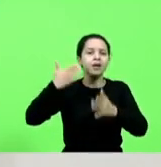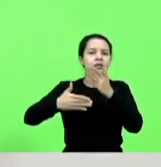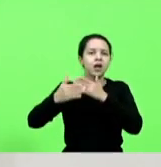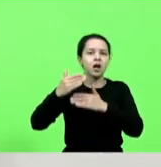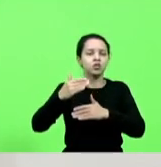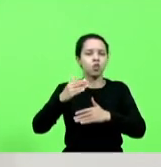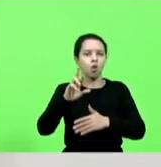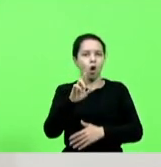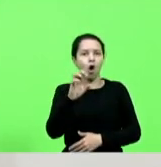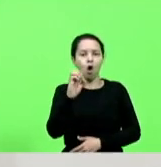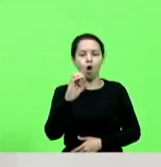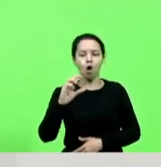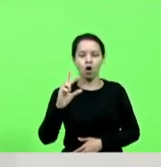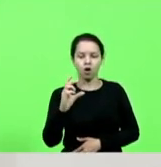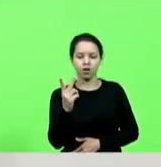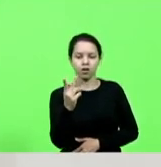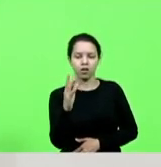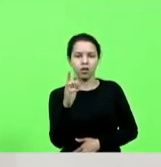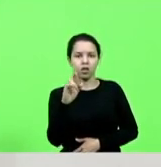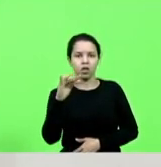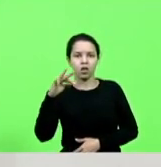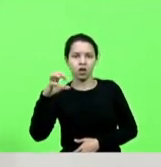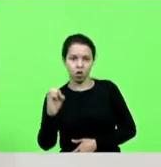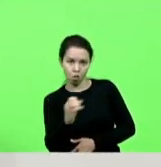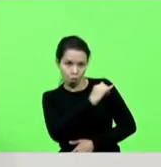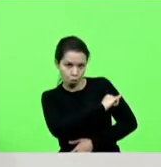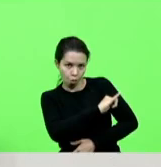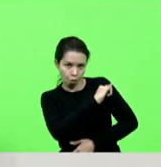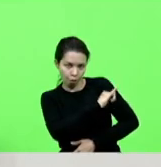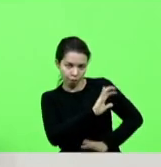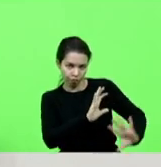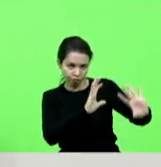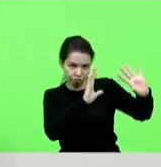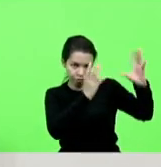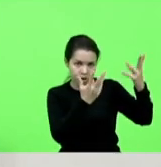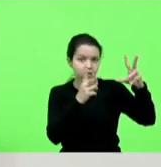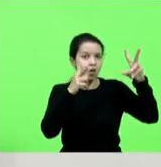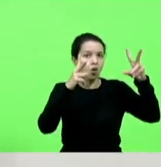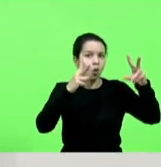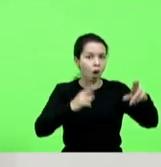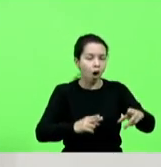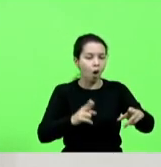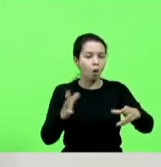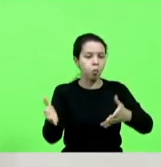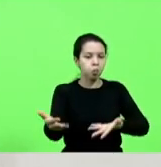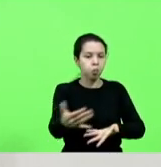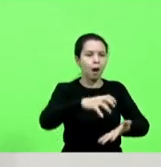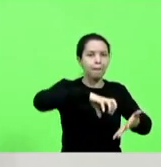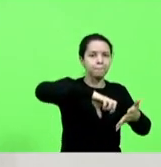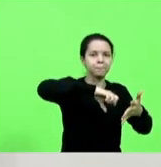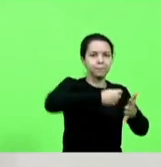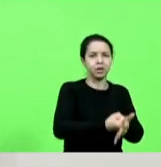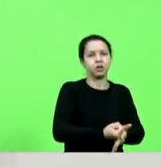2017 quando teve a produção apreendida e naquele caso do Rock in Rio